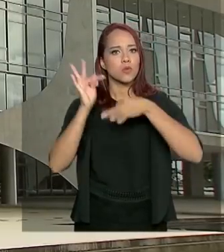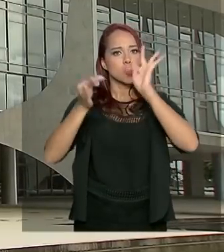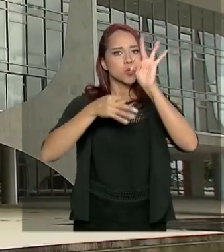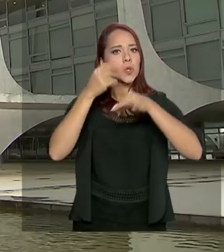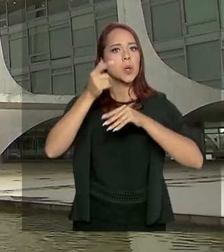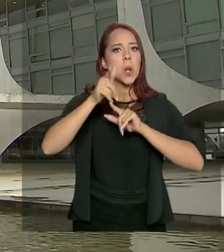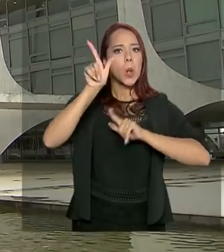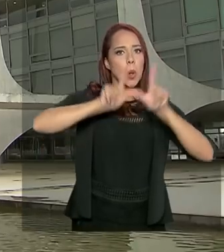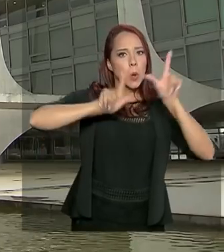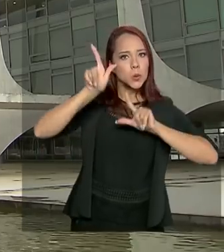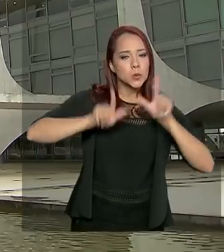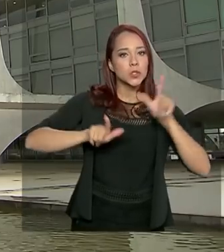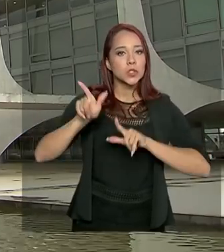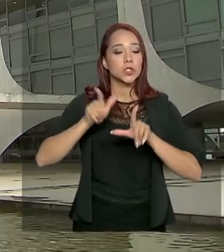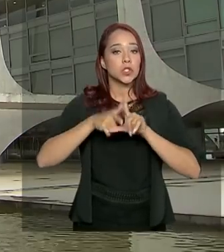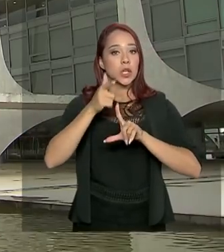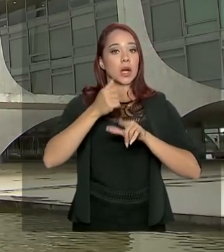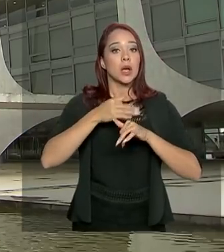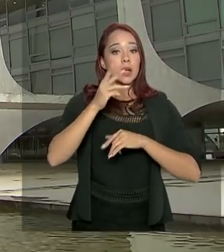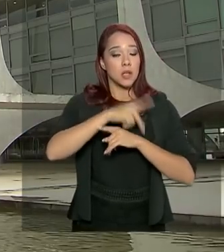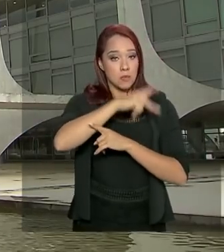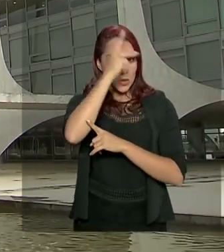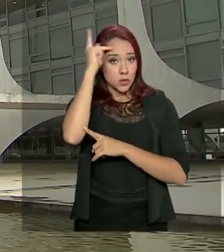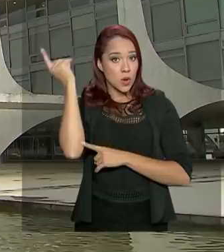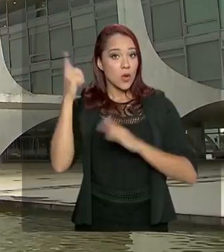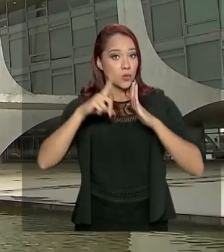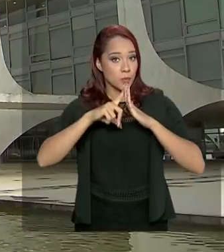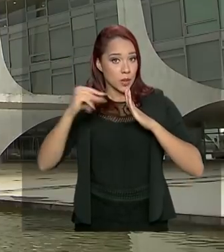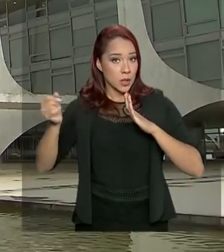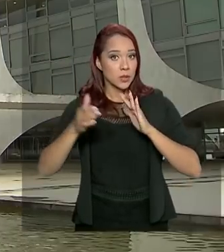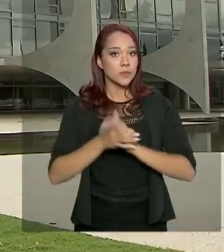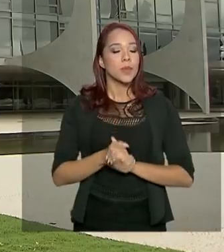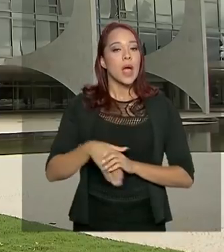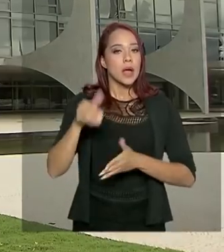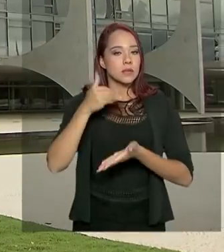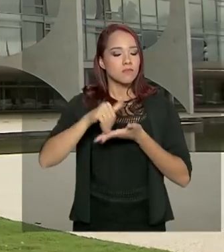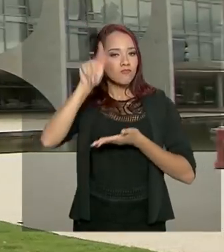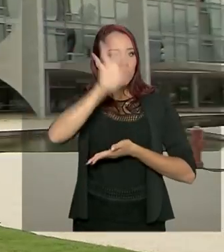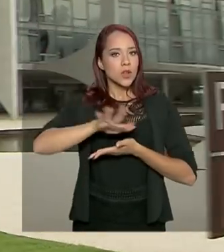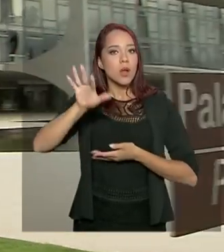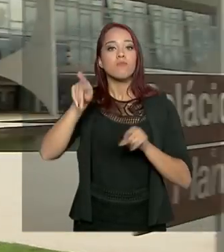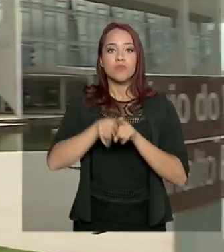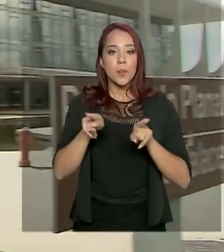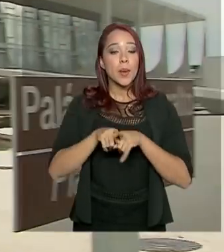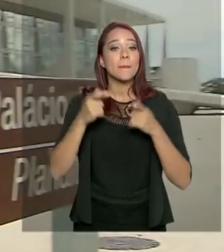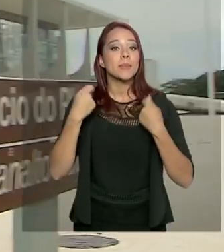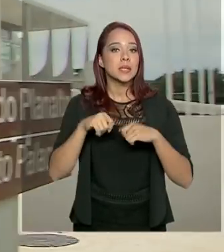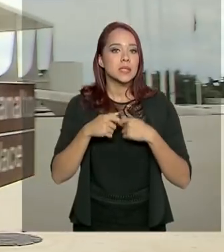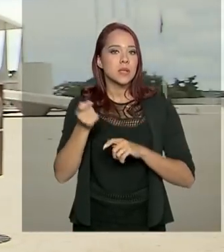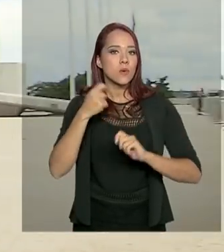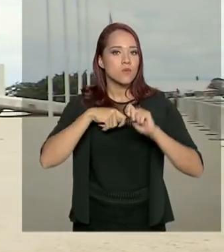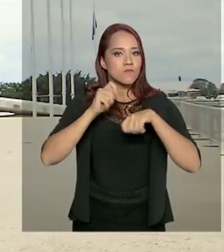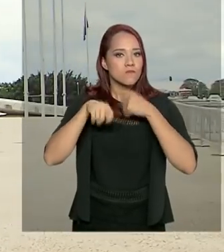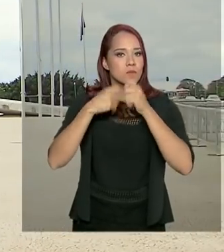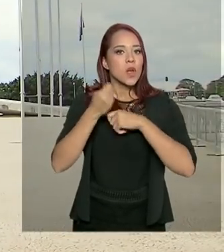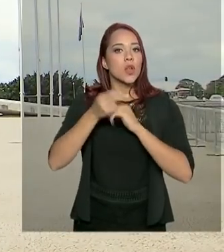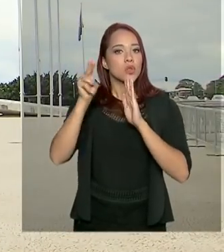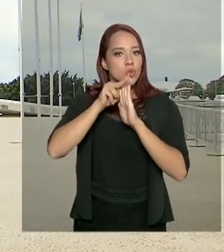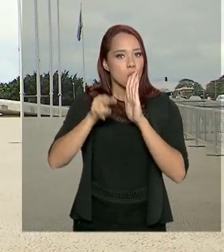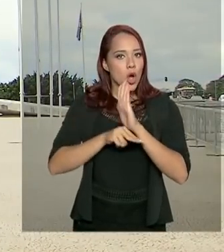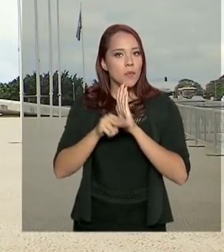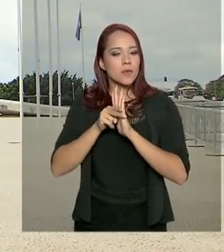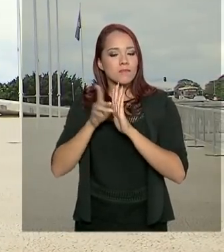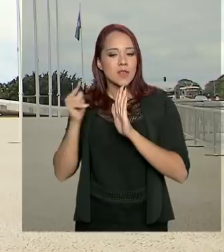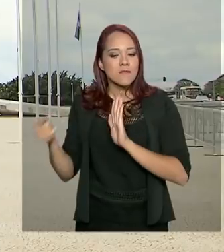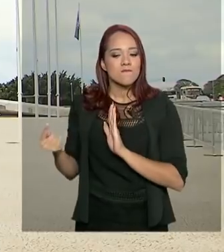logística e pessoal do Palácio do Planalto, A Secretaria-Geral atua na racionalização de normas que impactam